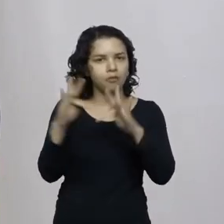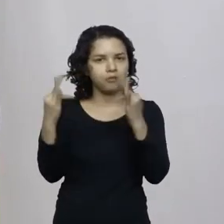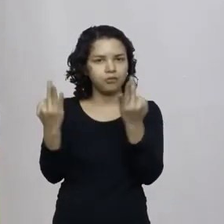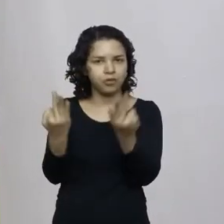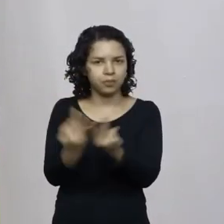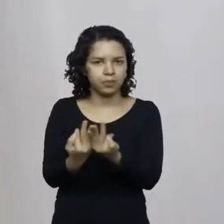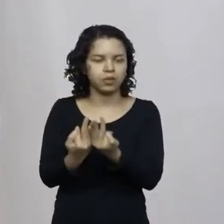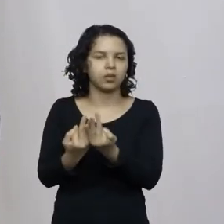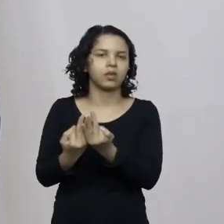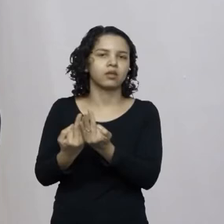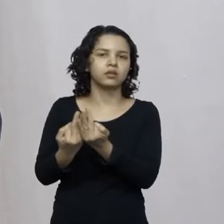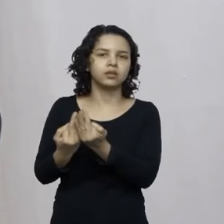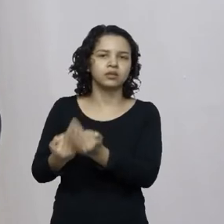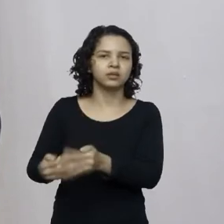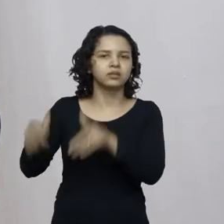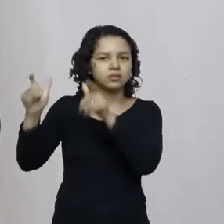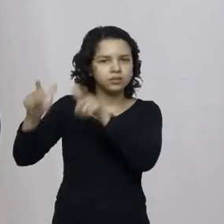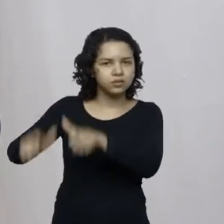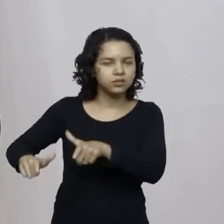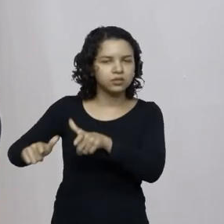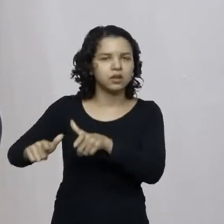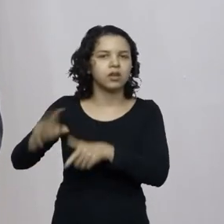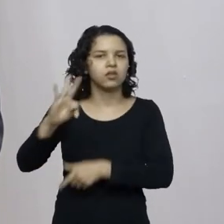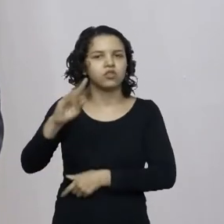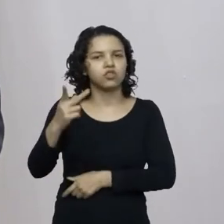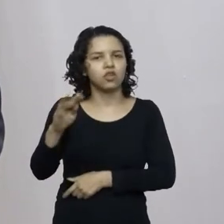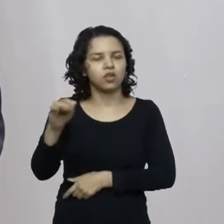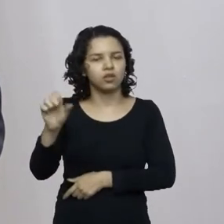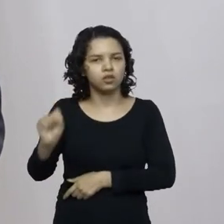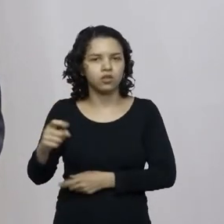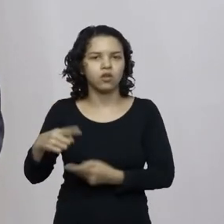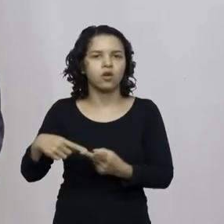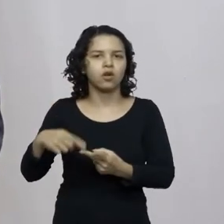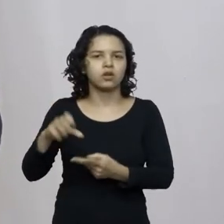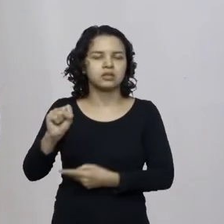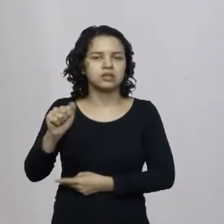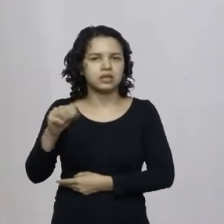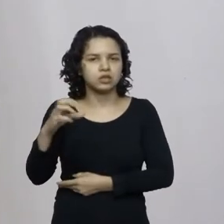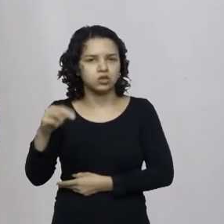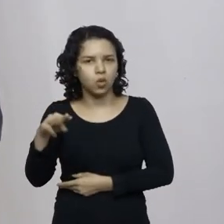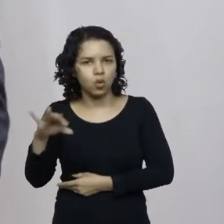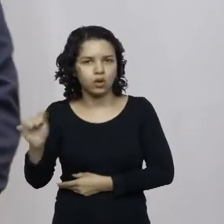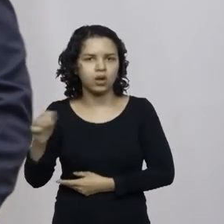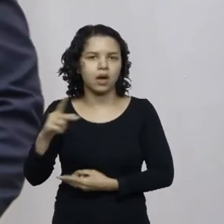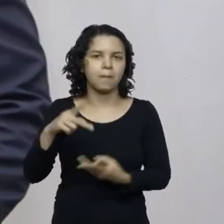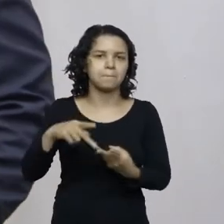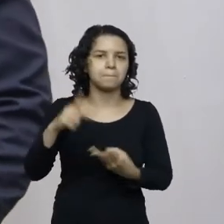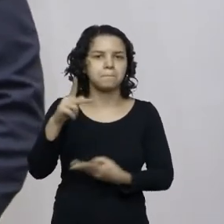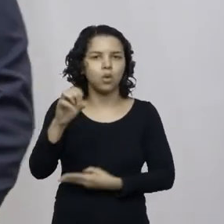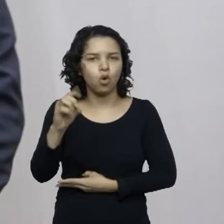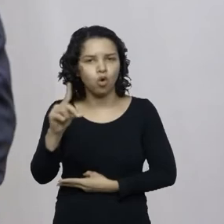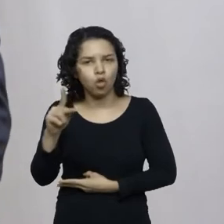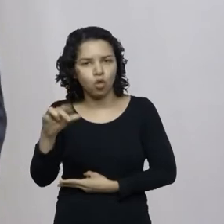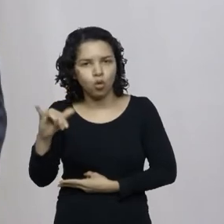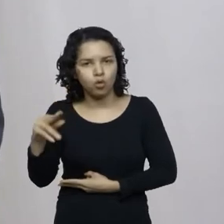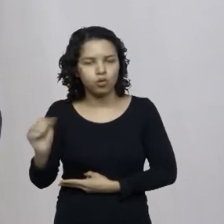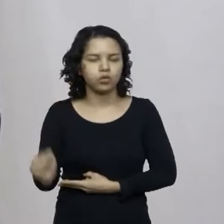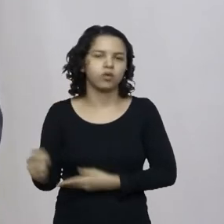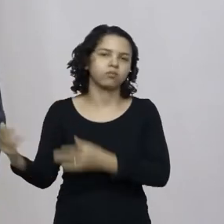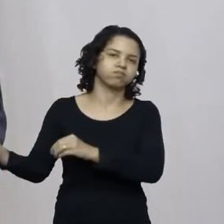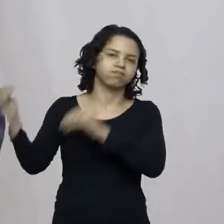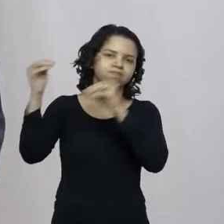Tchecoslováquia vieram da Saxônia da Polônia fixaram suas oficinas às margens do Rio